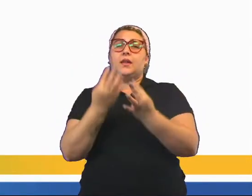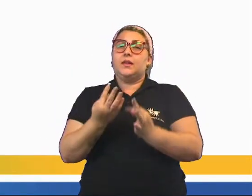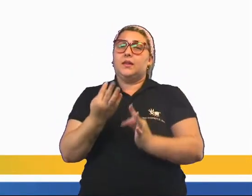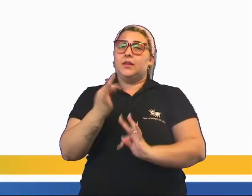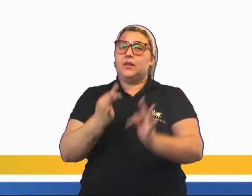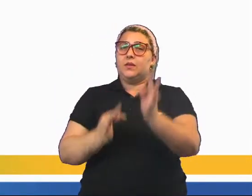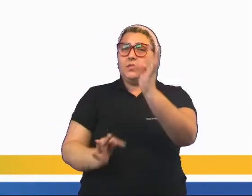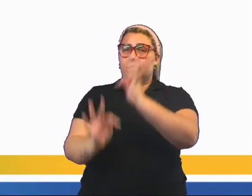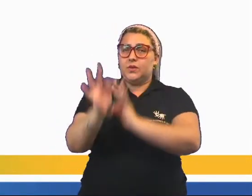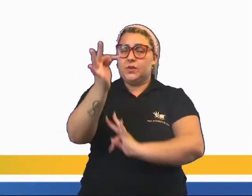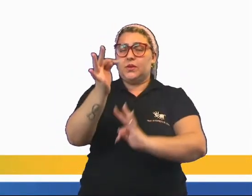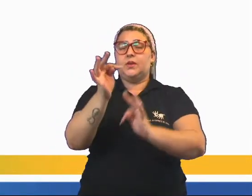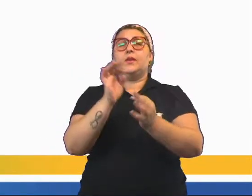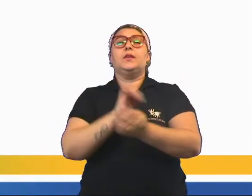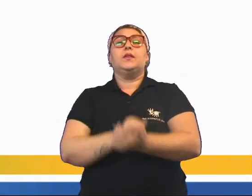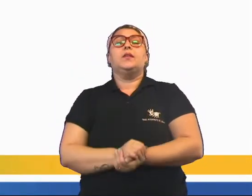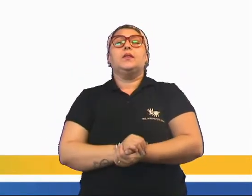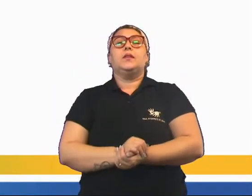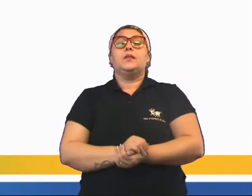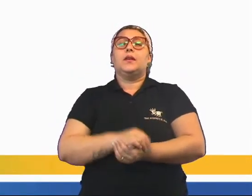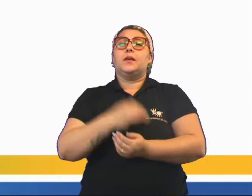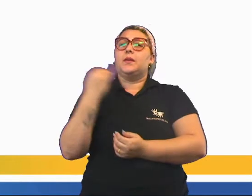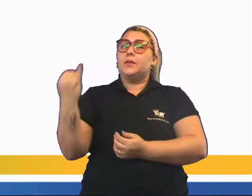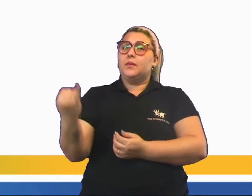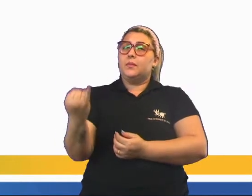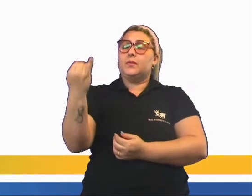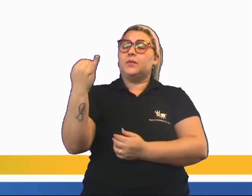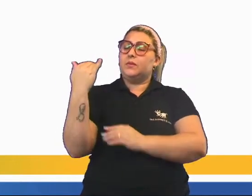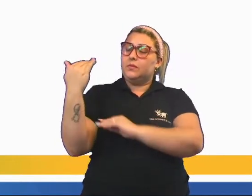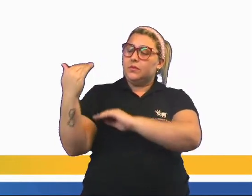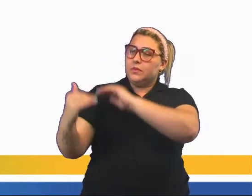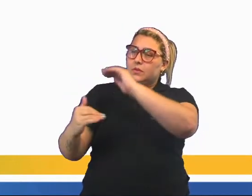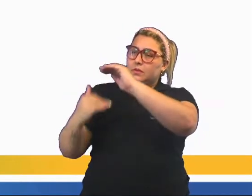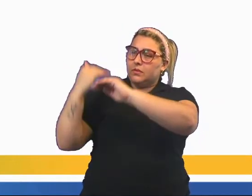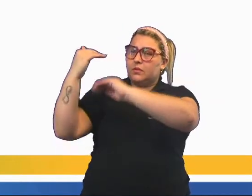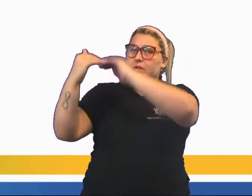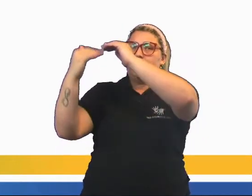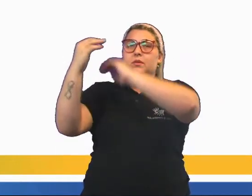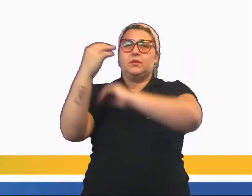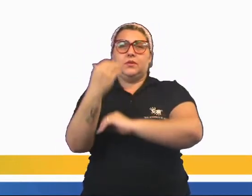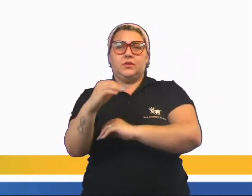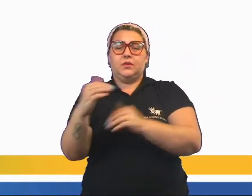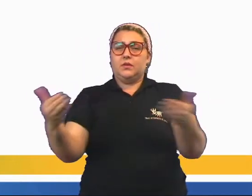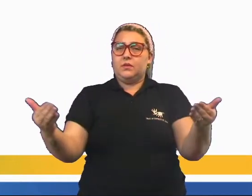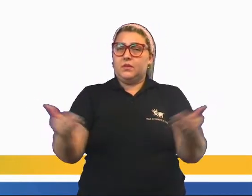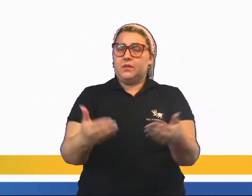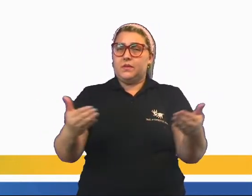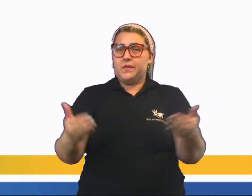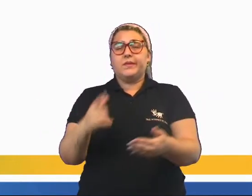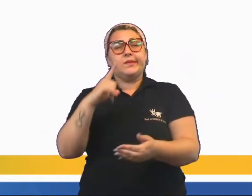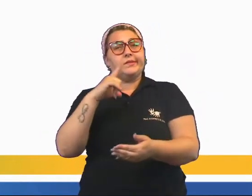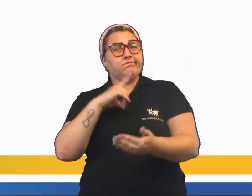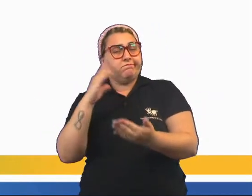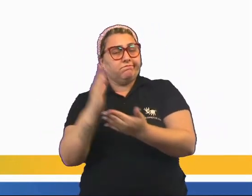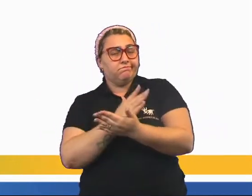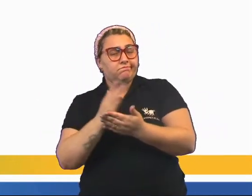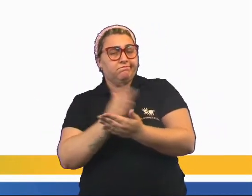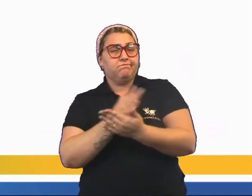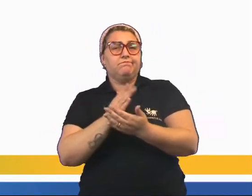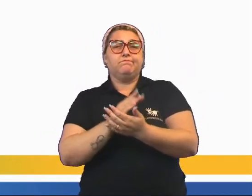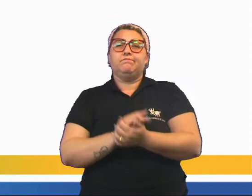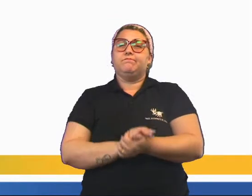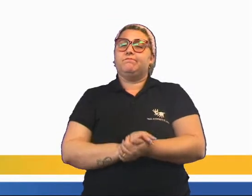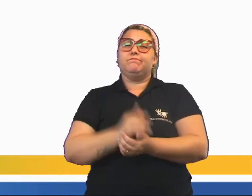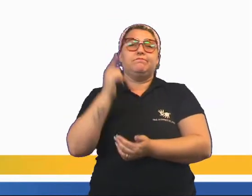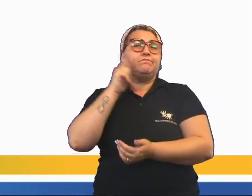pura. Então é fundamental o desenvolvimento da ciência. Agora, há certas coisas na humanidade